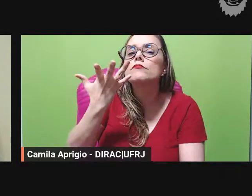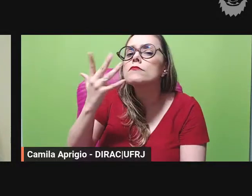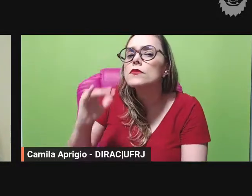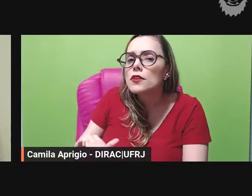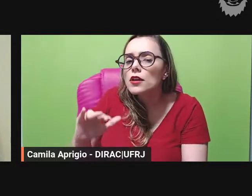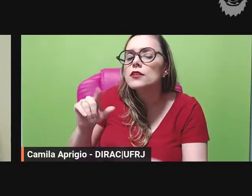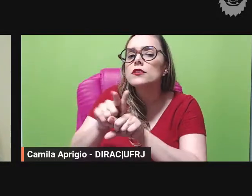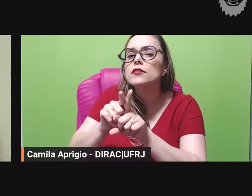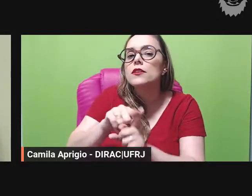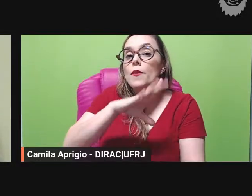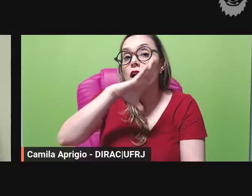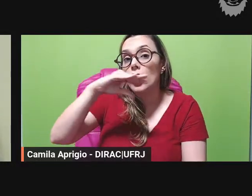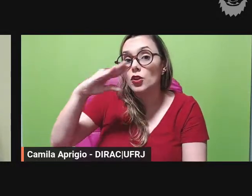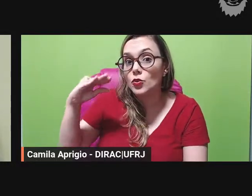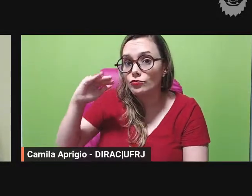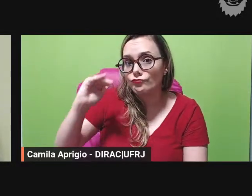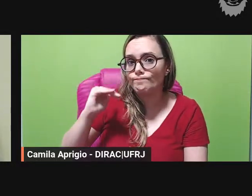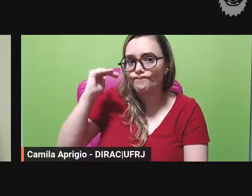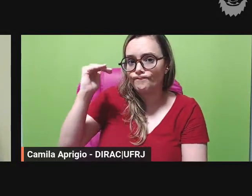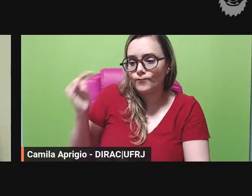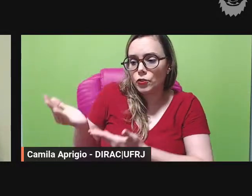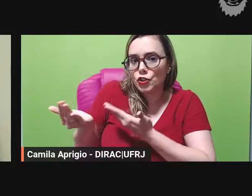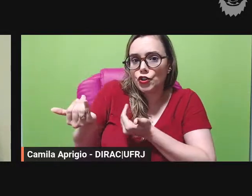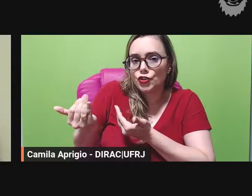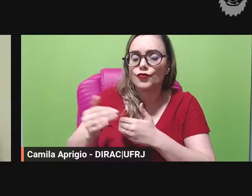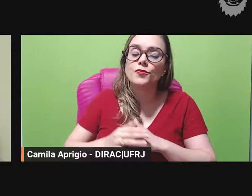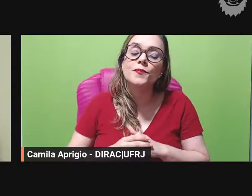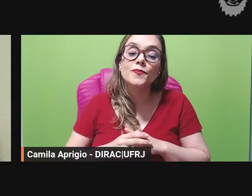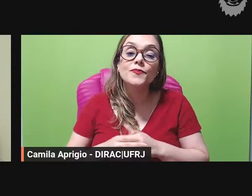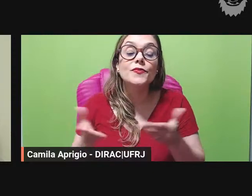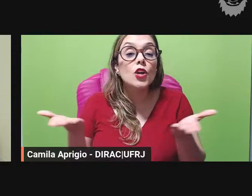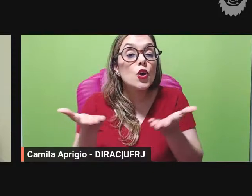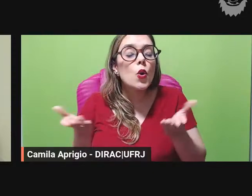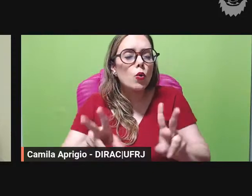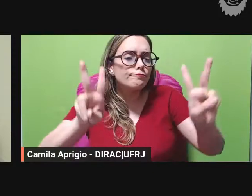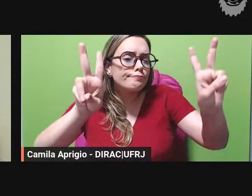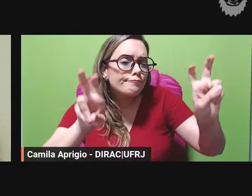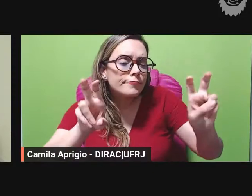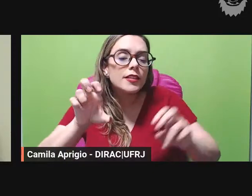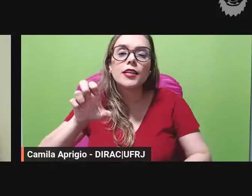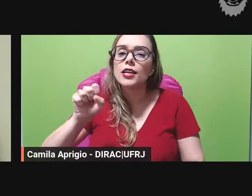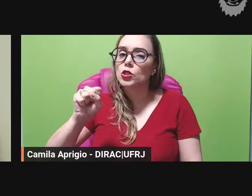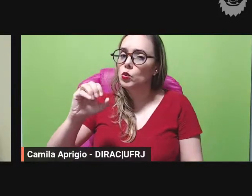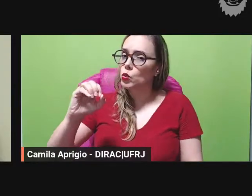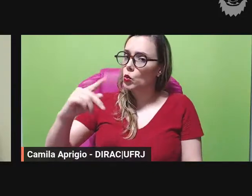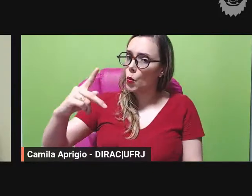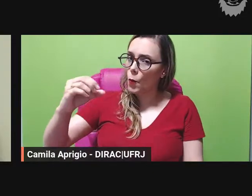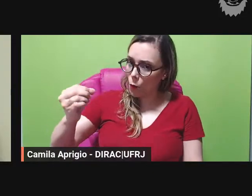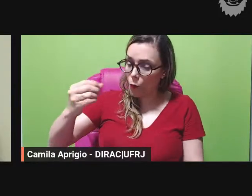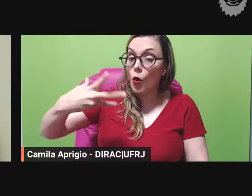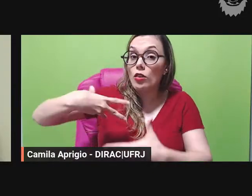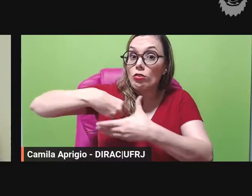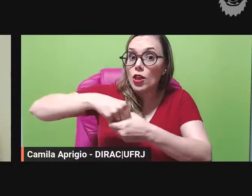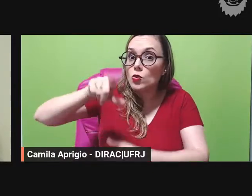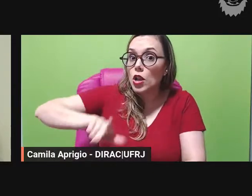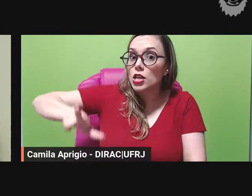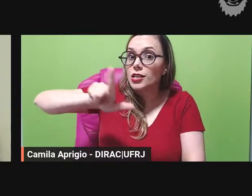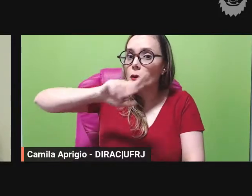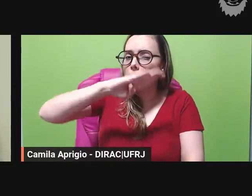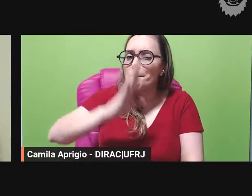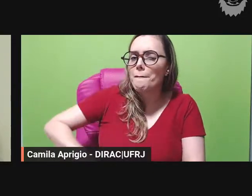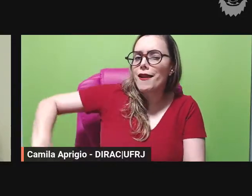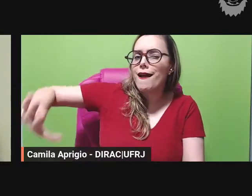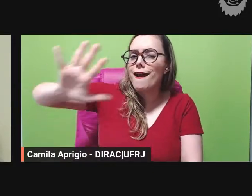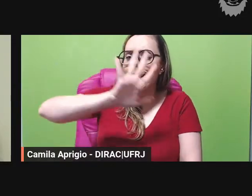sobre as fábulas de Exopo e a sua recepção na literatura brasileira com a presença de grandes professoras e